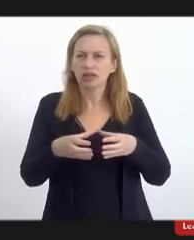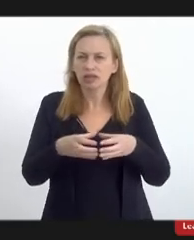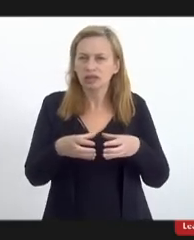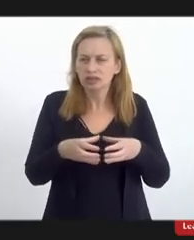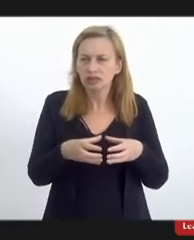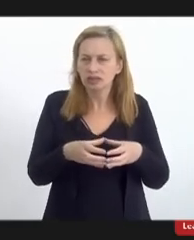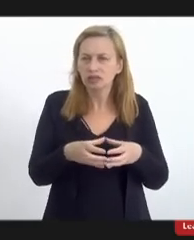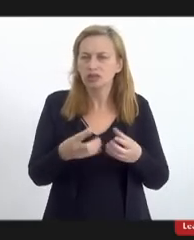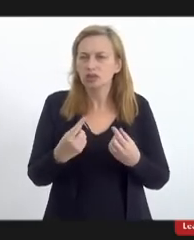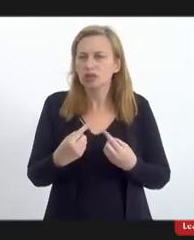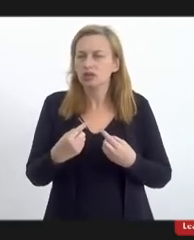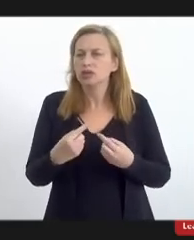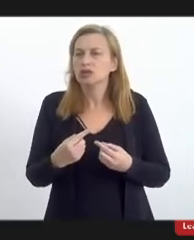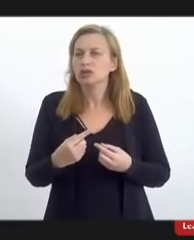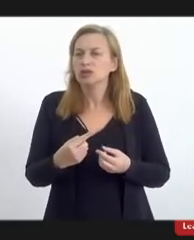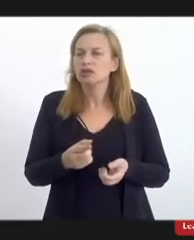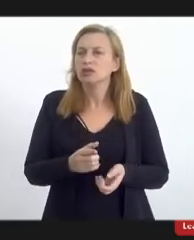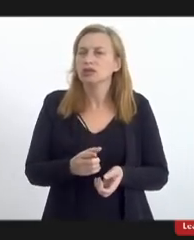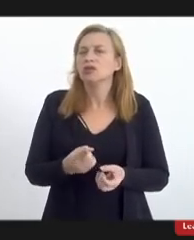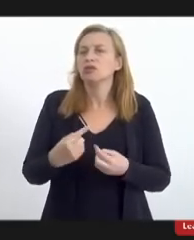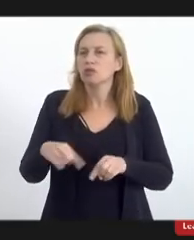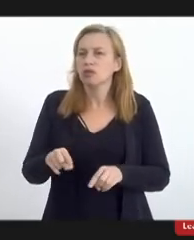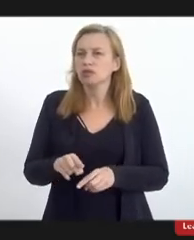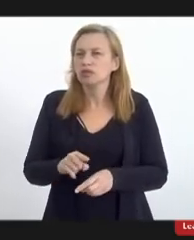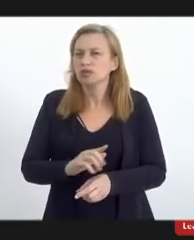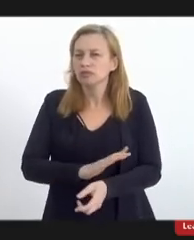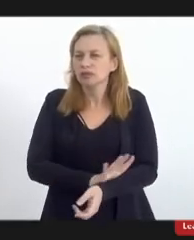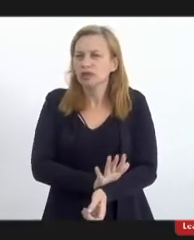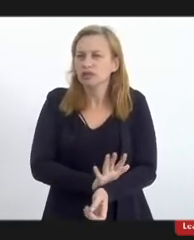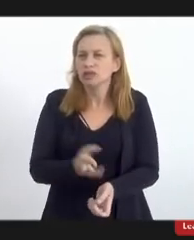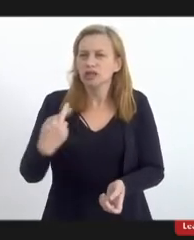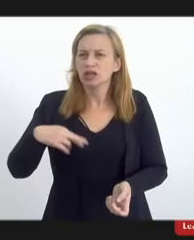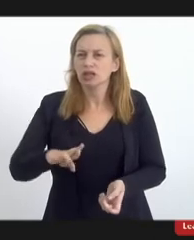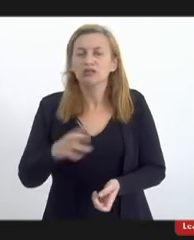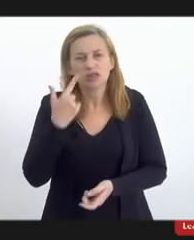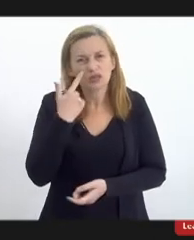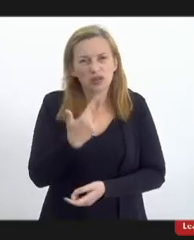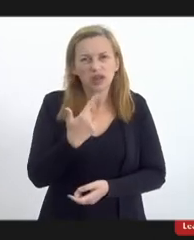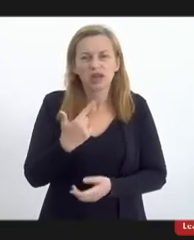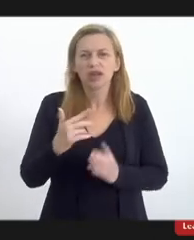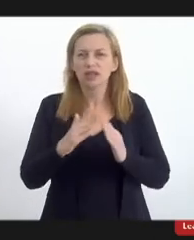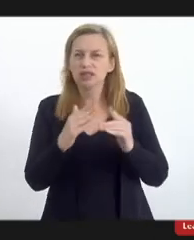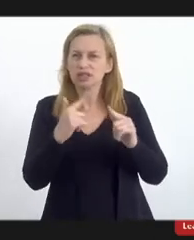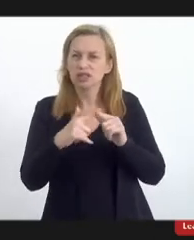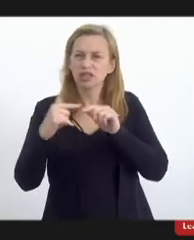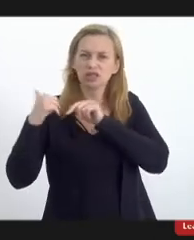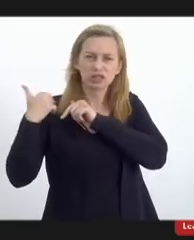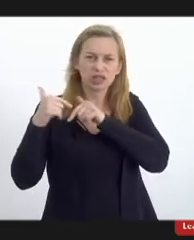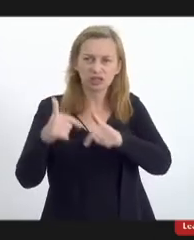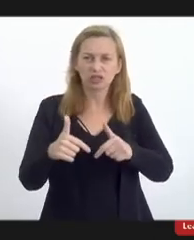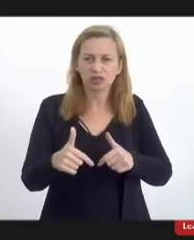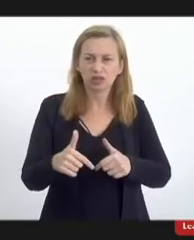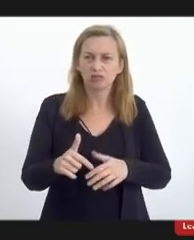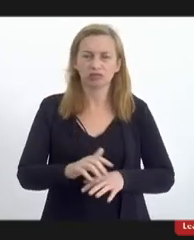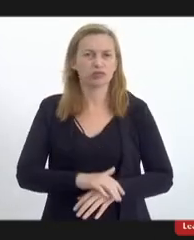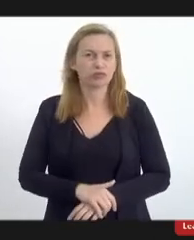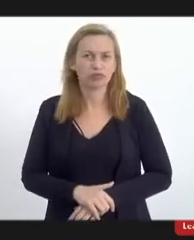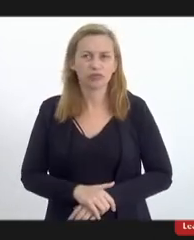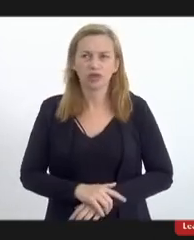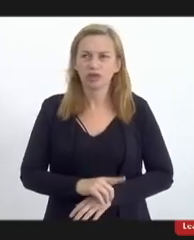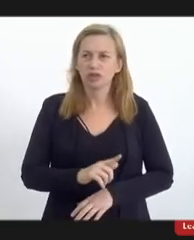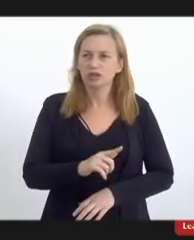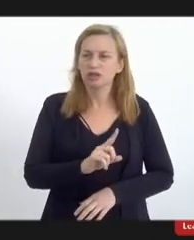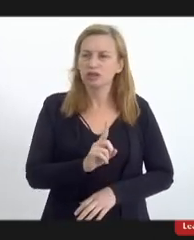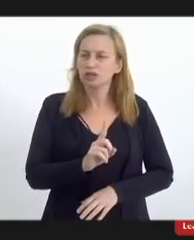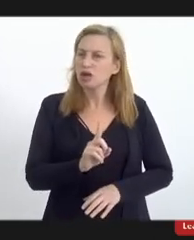gente, você repara que as igrejas tradicionais, elas não destilam ódio